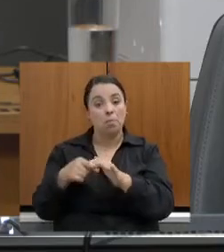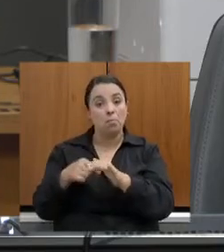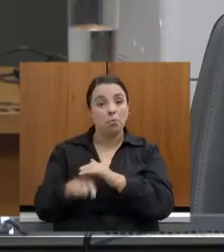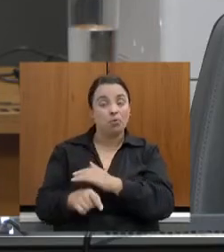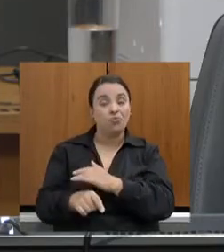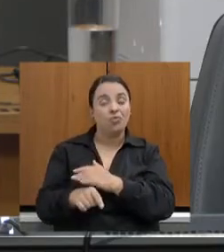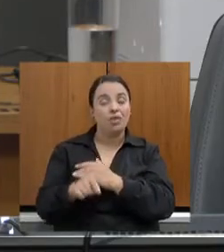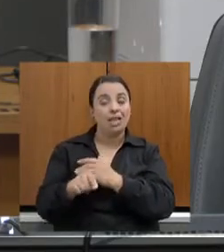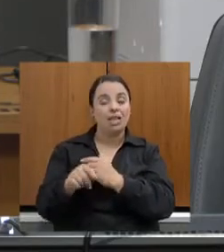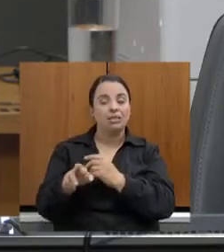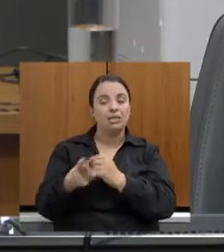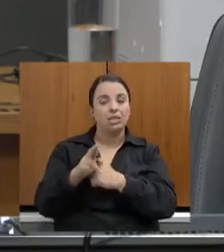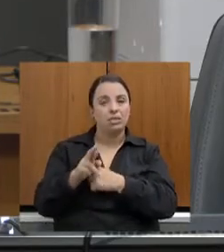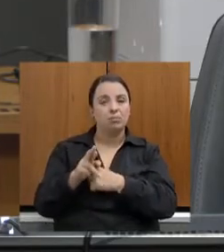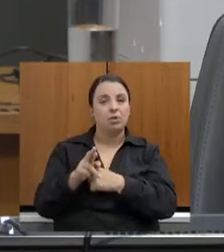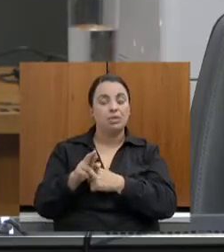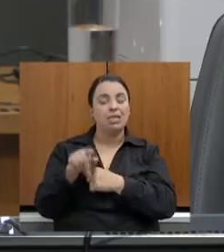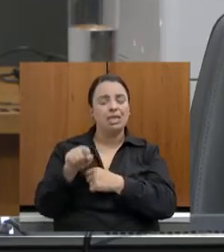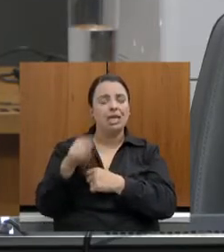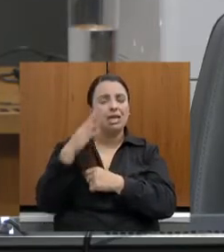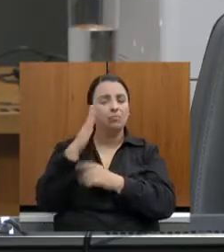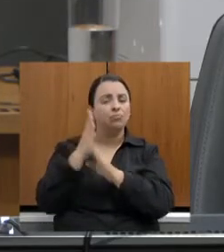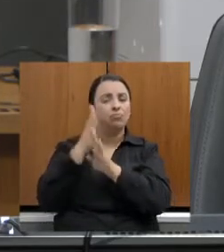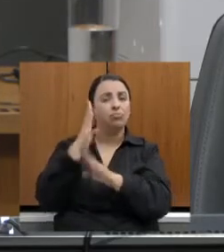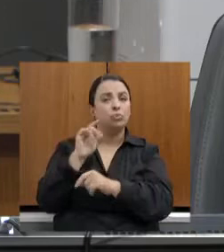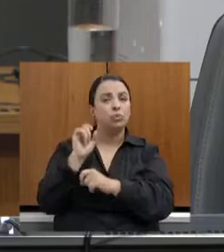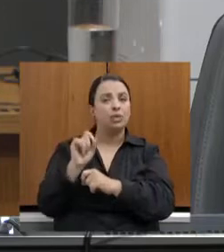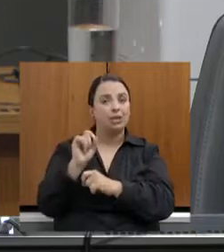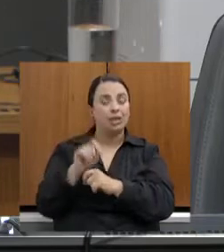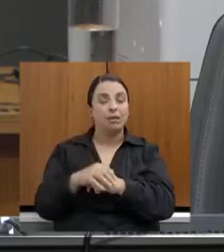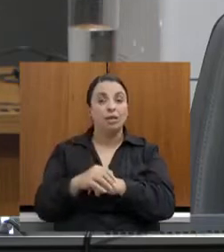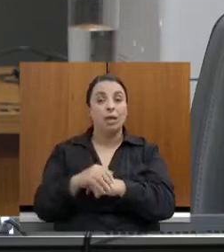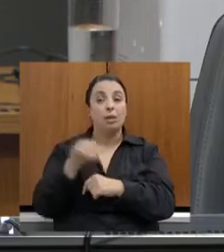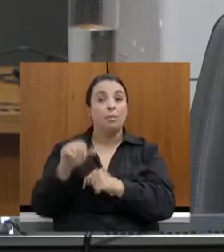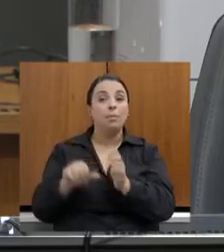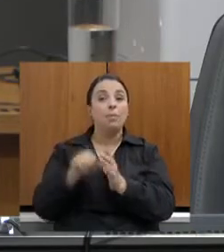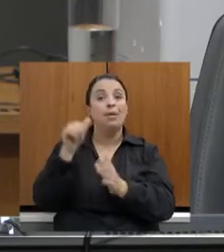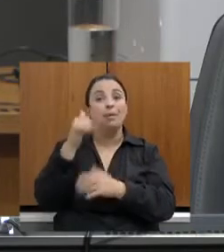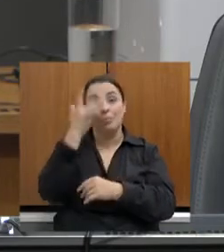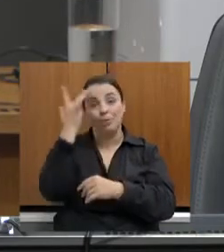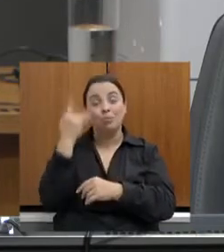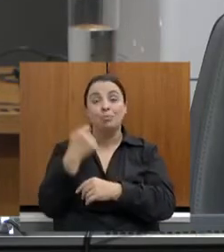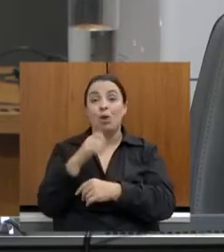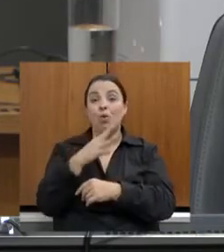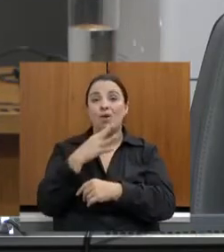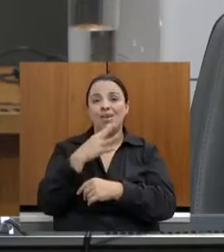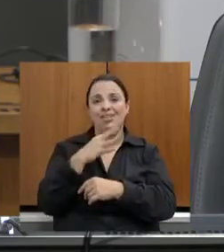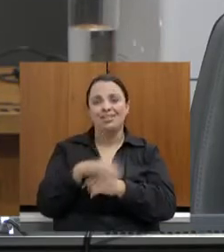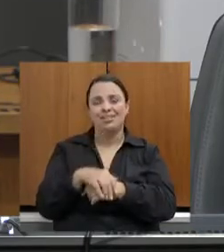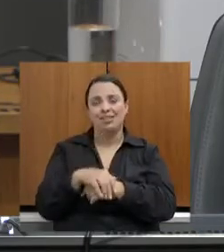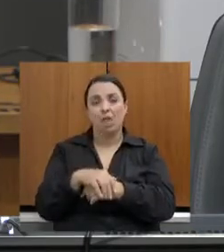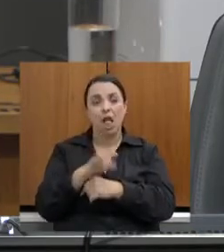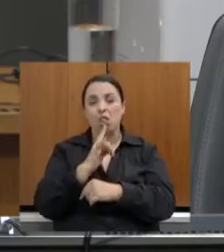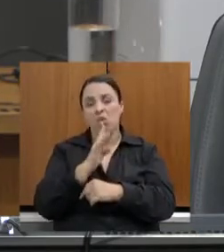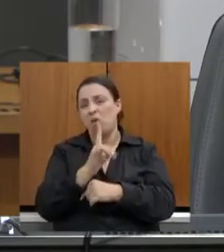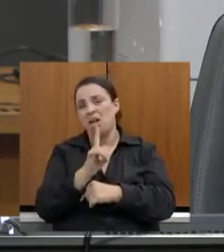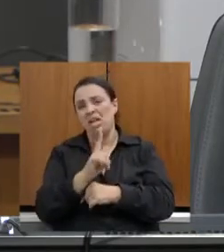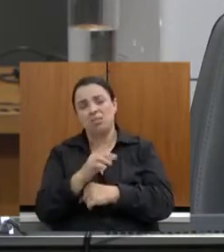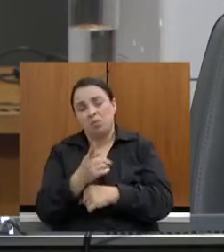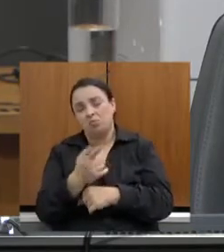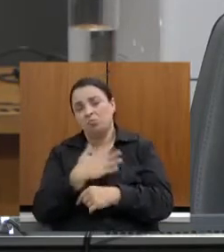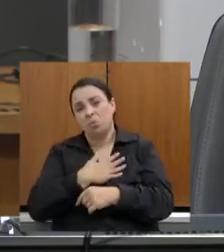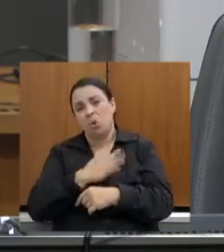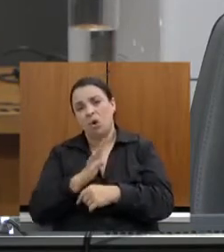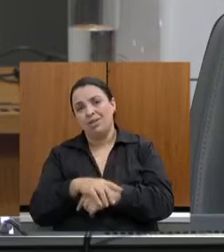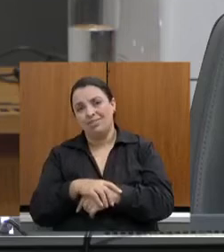dessas respostas. E o que eles apontam é que, primeiro, as pessoas precisam conhecer, ninguém gosta daquilo que não conhece. Então, tem, sim, que partir